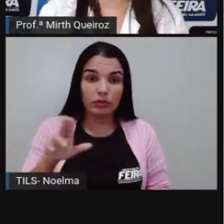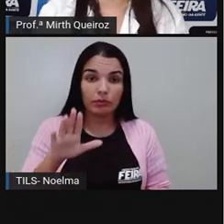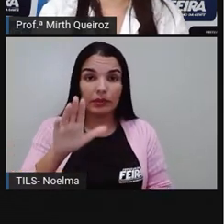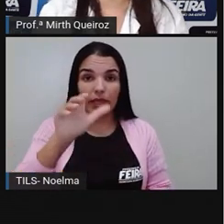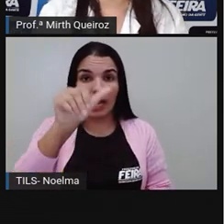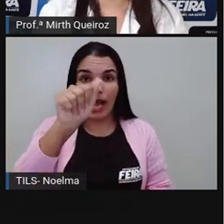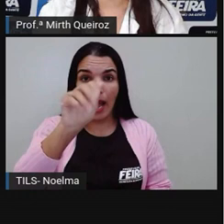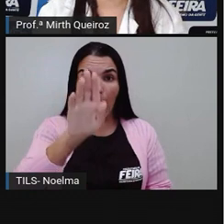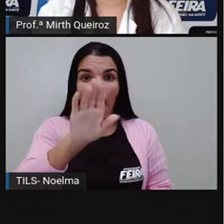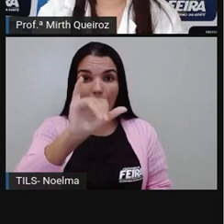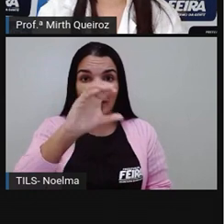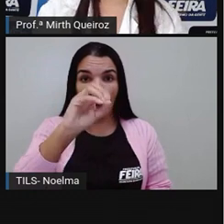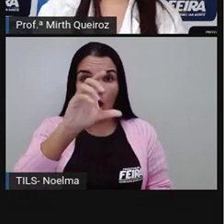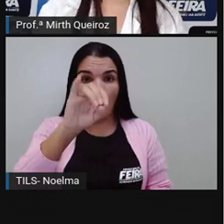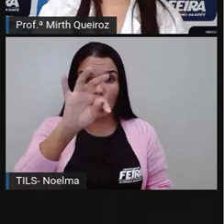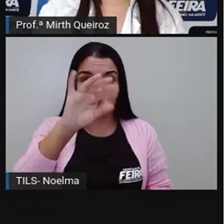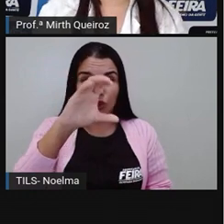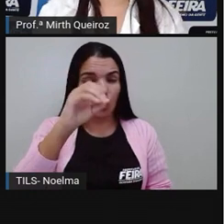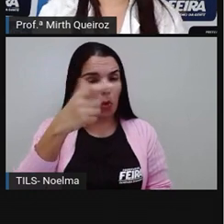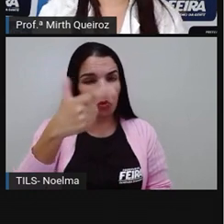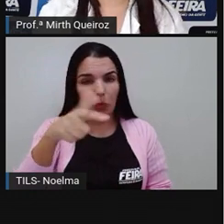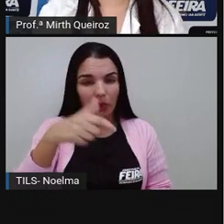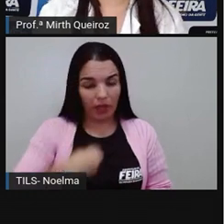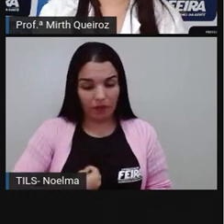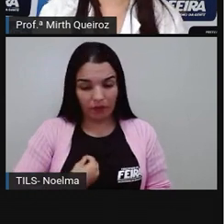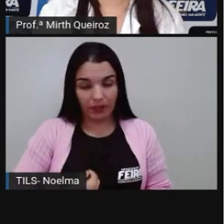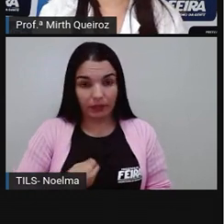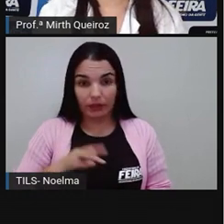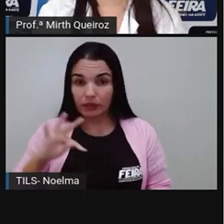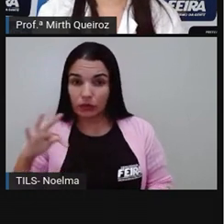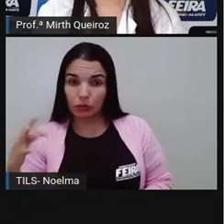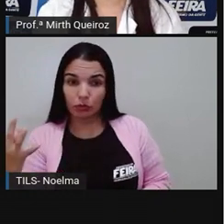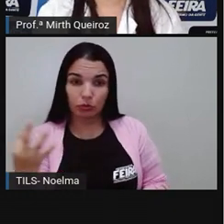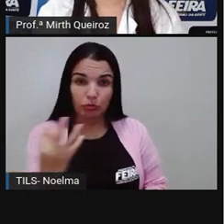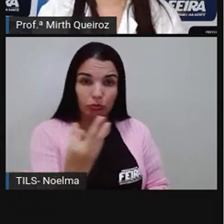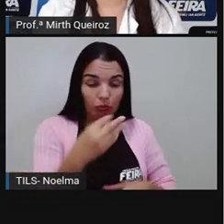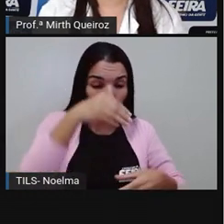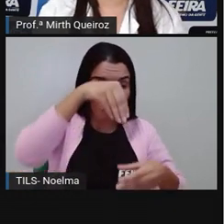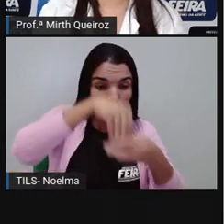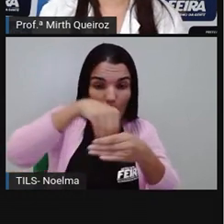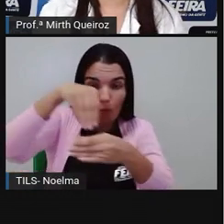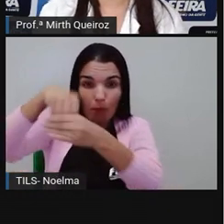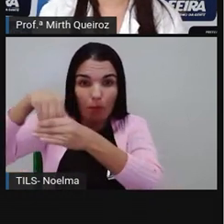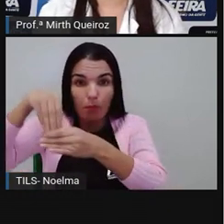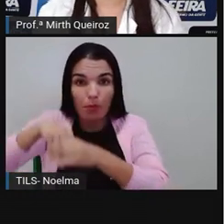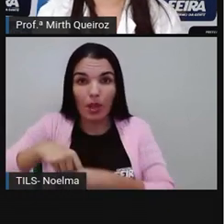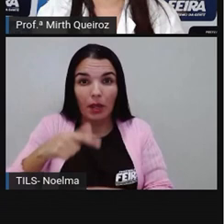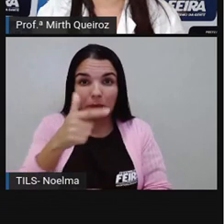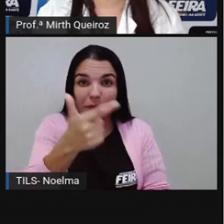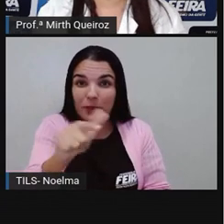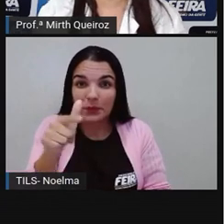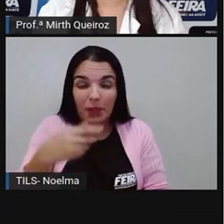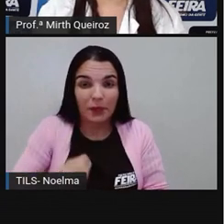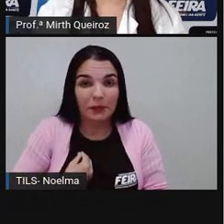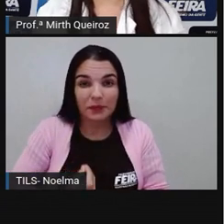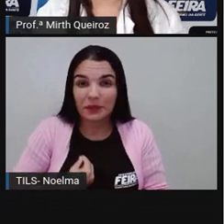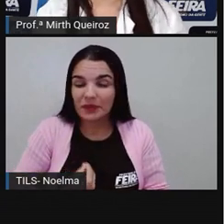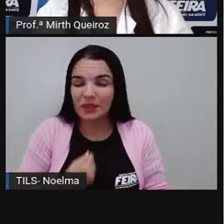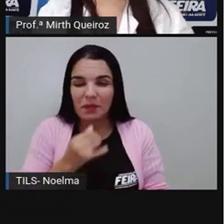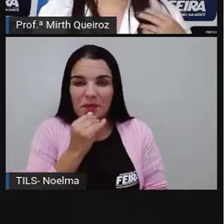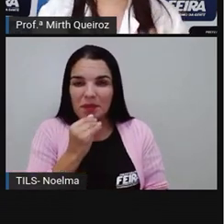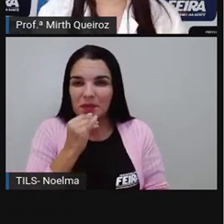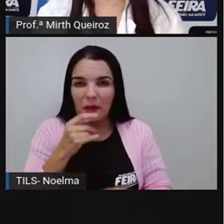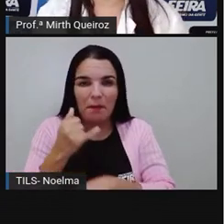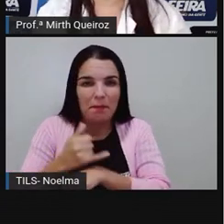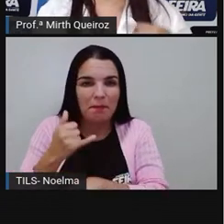tem vida, é um local, certo? Onde estão inseridos todos os componentes não vivos do ecossistema, como é o caso dos minerais, das